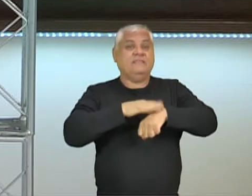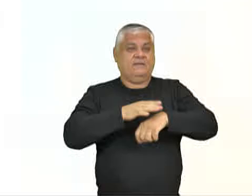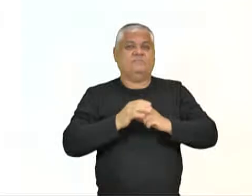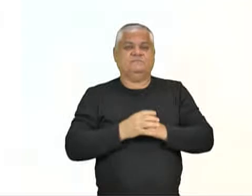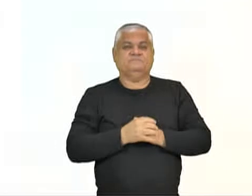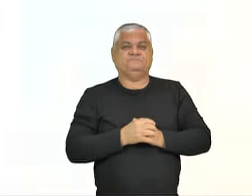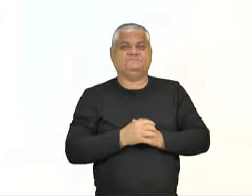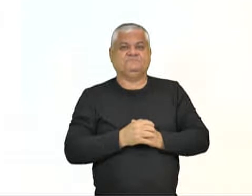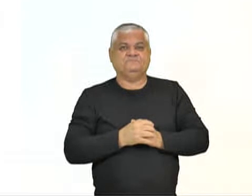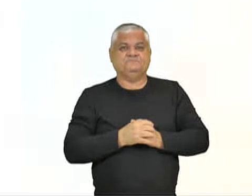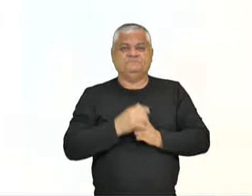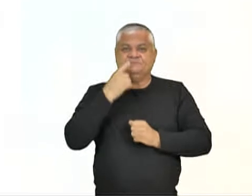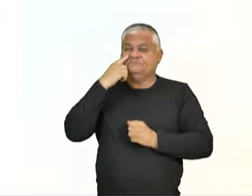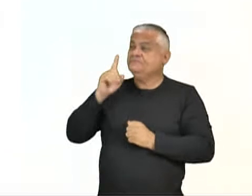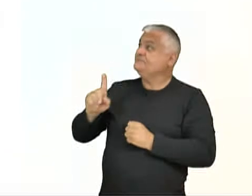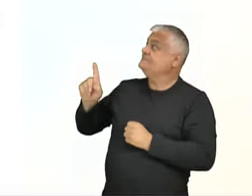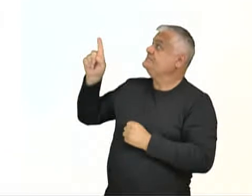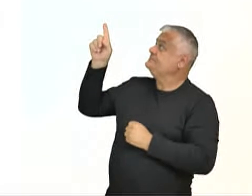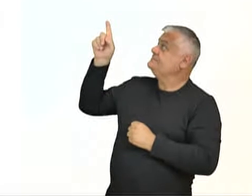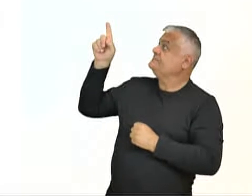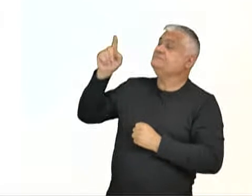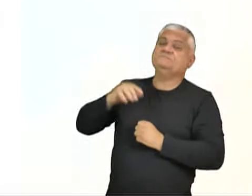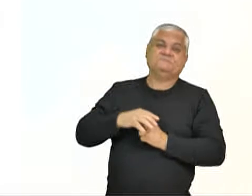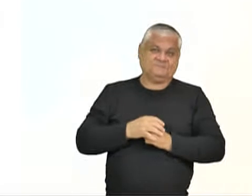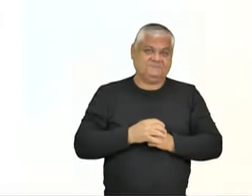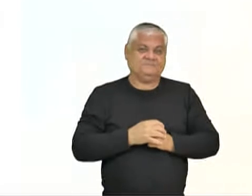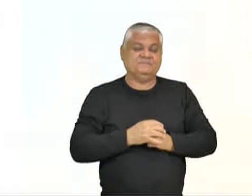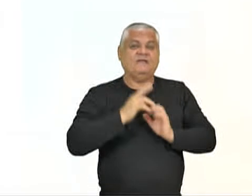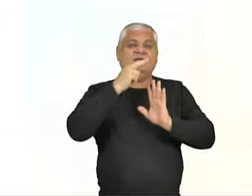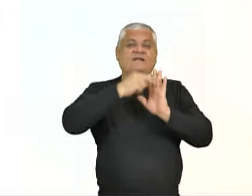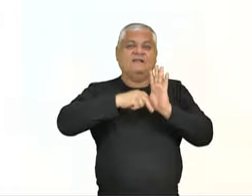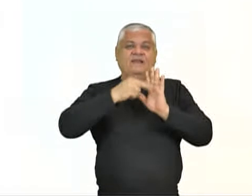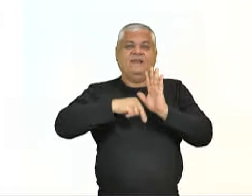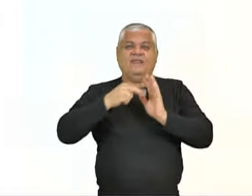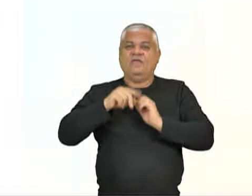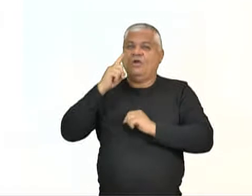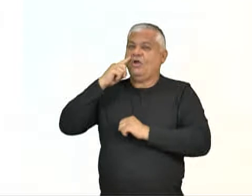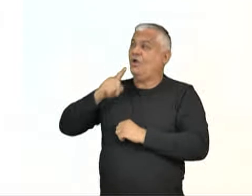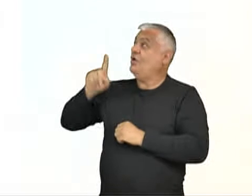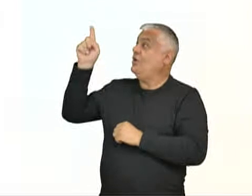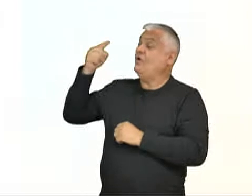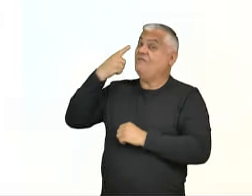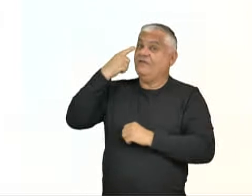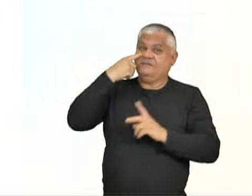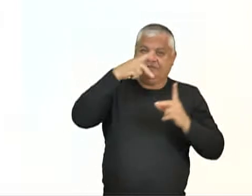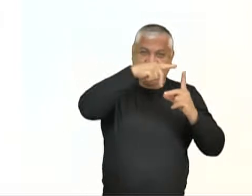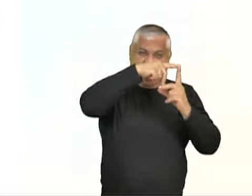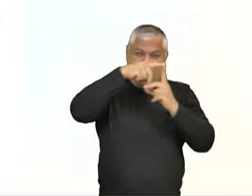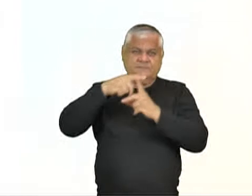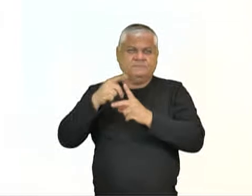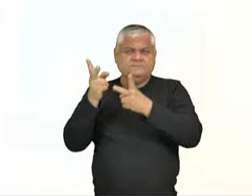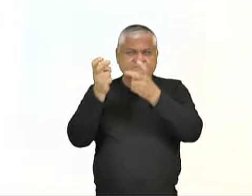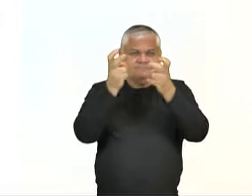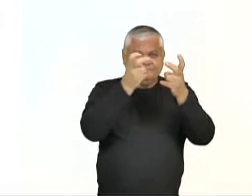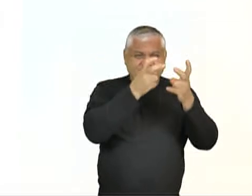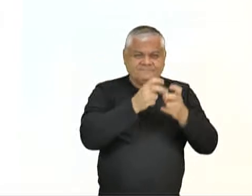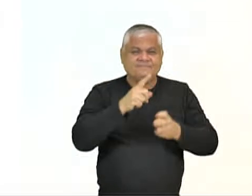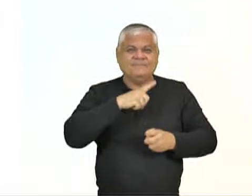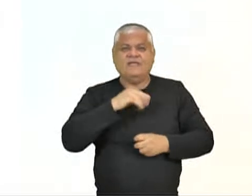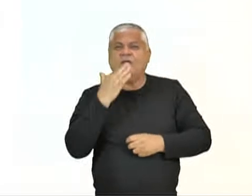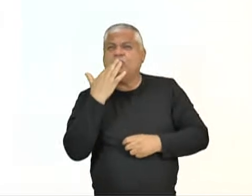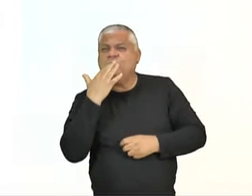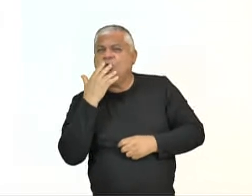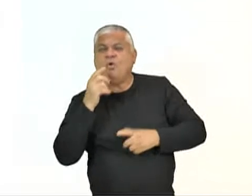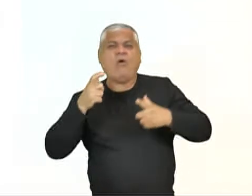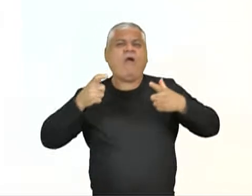ligeireza. Exemplo de comic strip, vamos ler as falas aqui, antes observe os contextos, porque para você entender uma